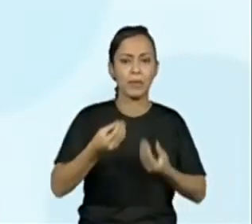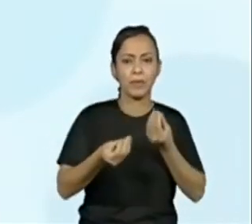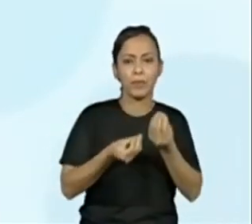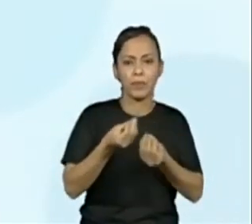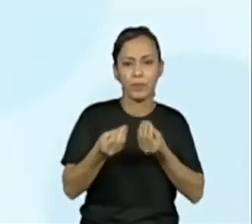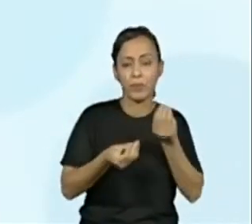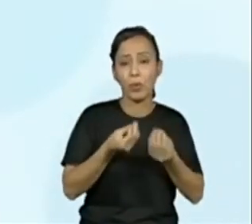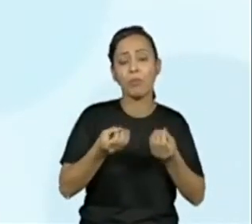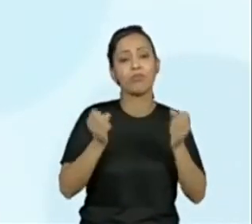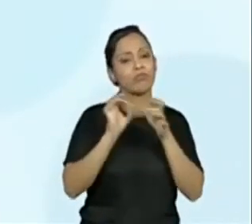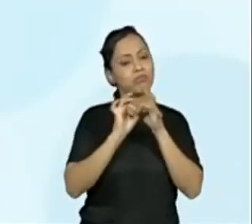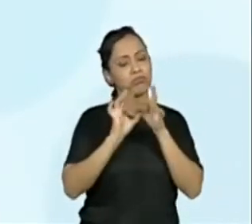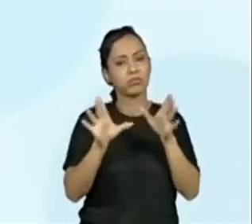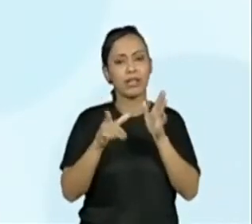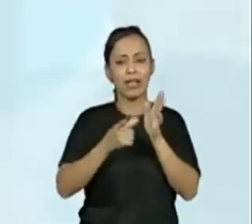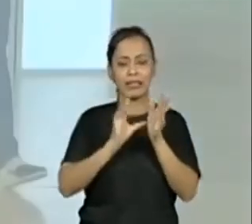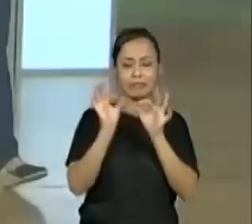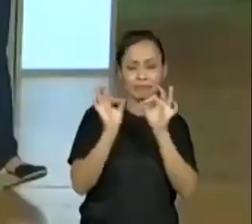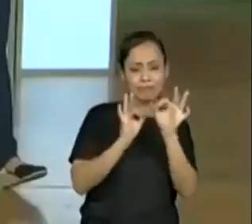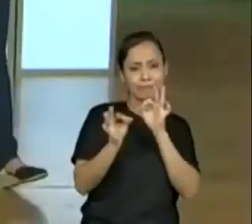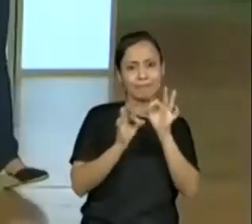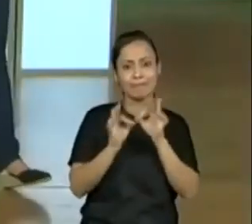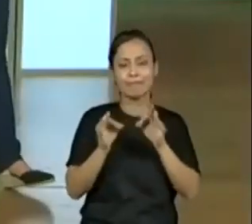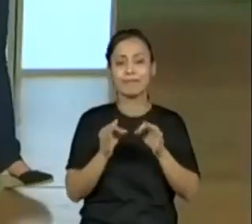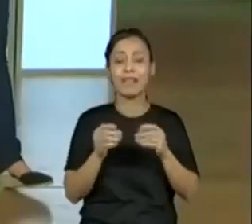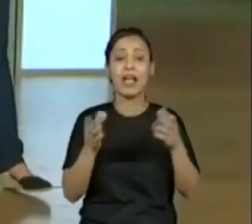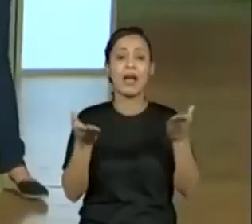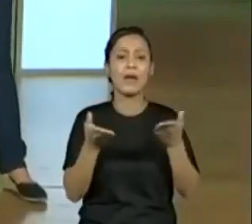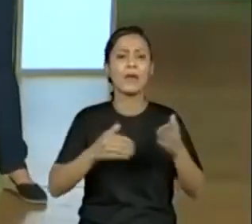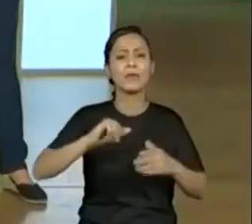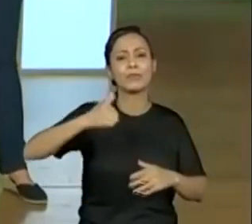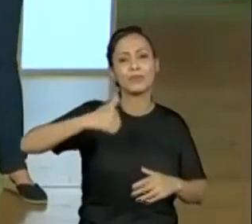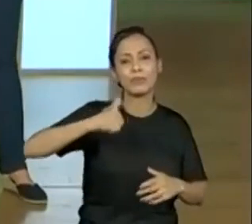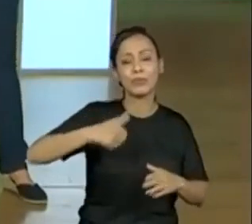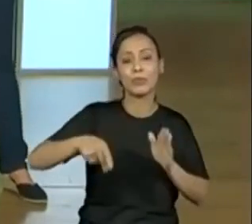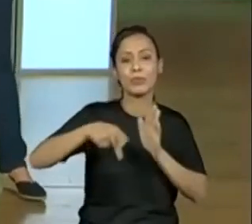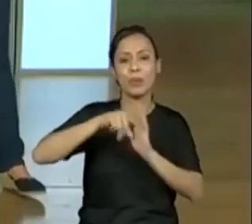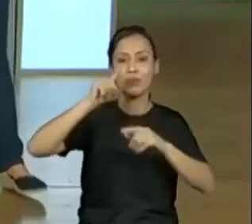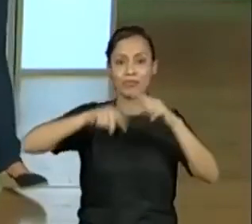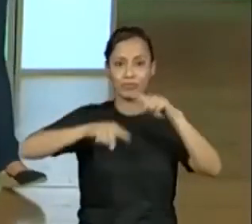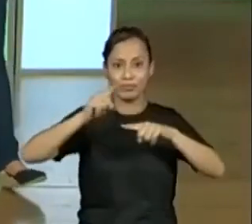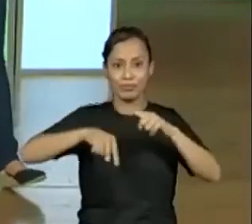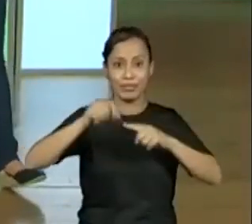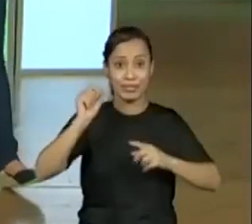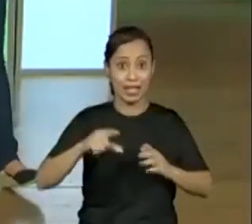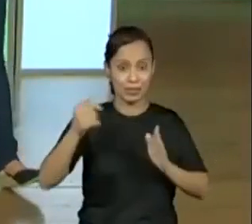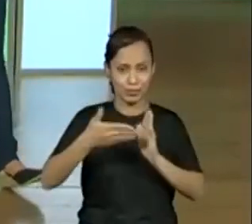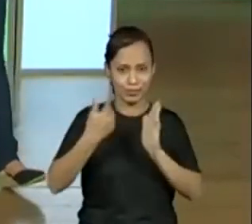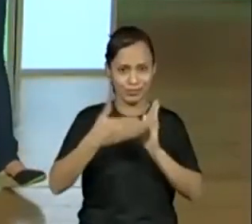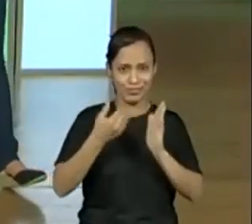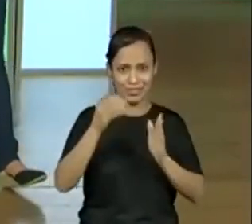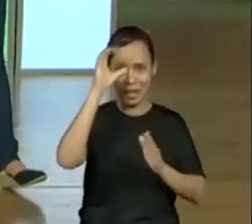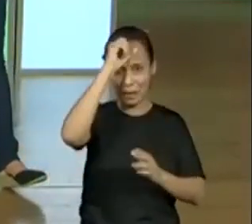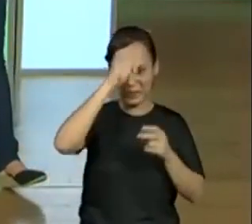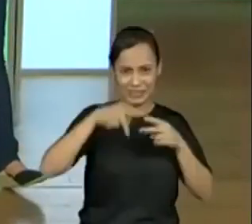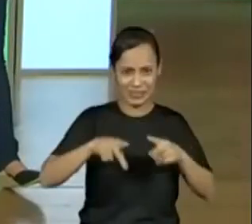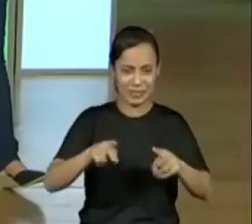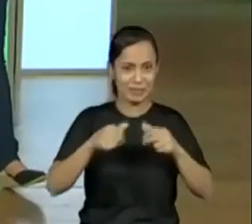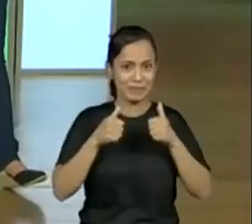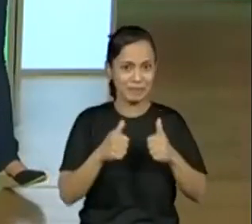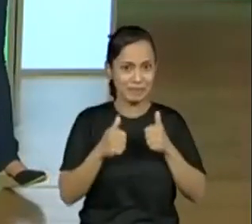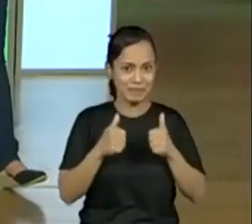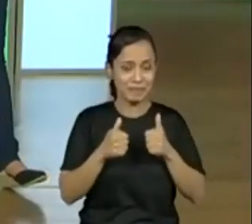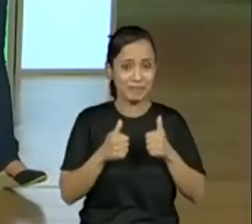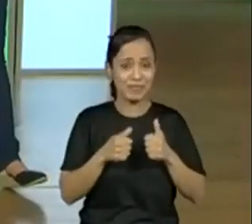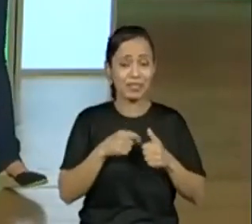preparada, elaborada com muito carinho. Dessa vez, né, baseada no material Aprender Sempre. Então, temos que correr um